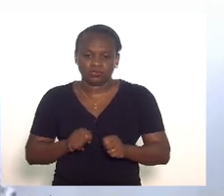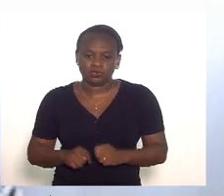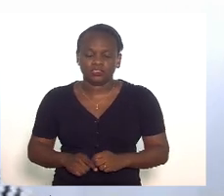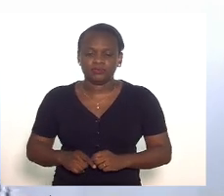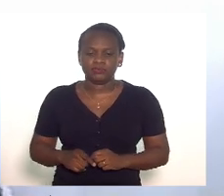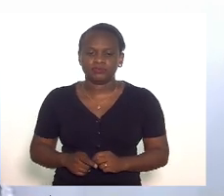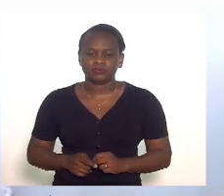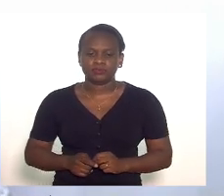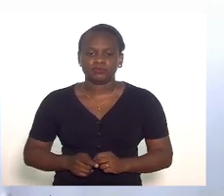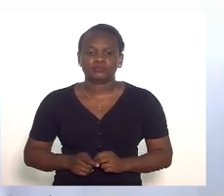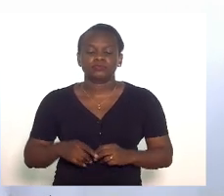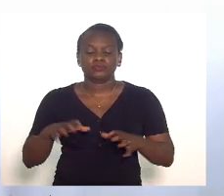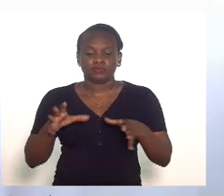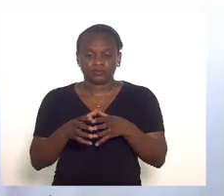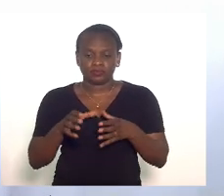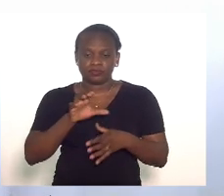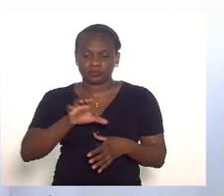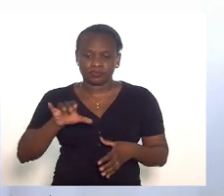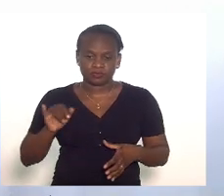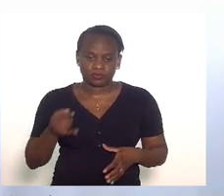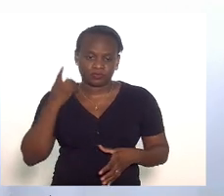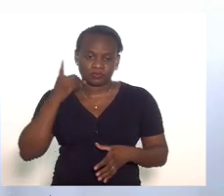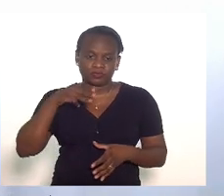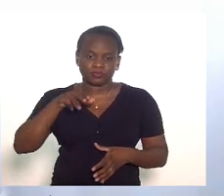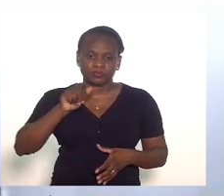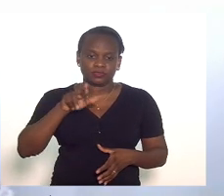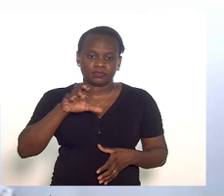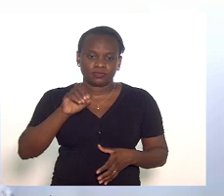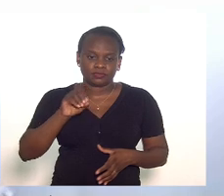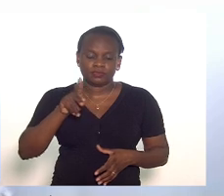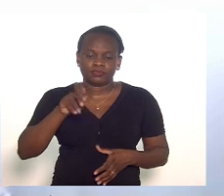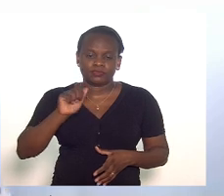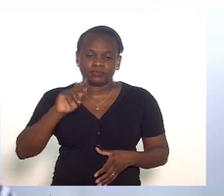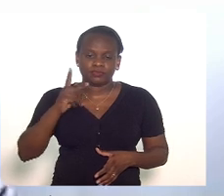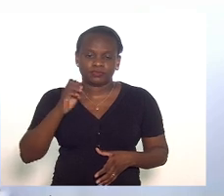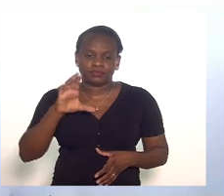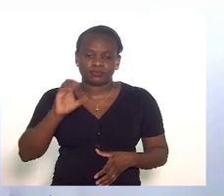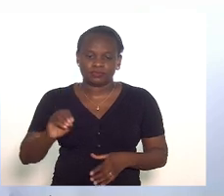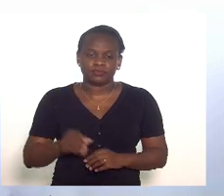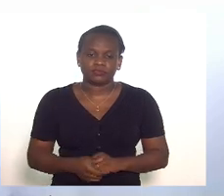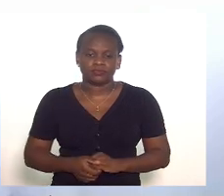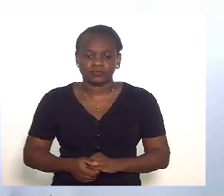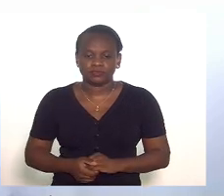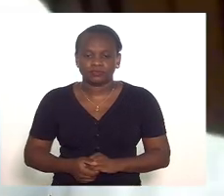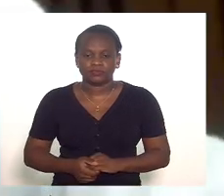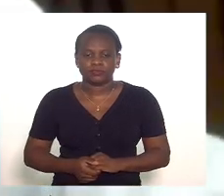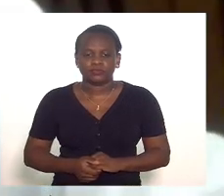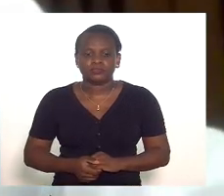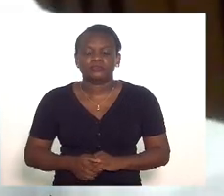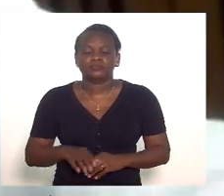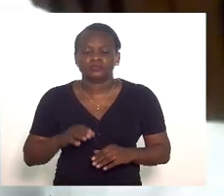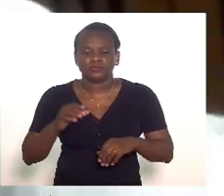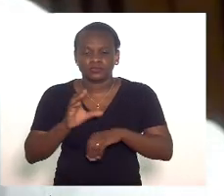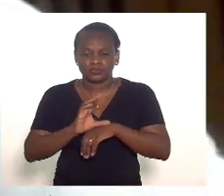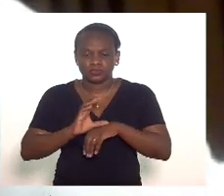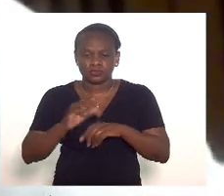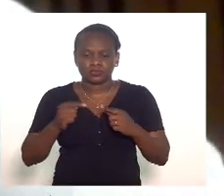e Controle pela Comissão de Constituição e Justiça deputado Márcio Pacheco pela Comissão